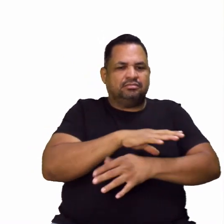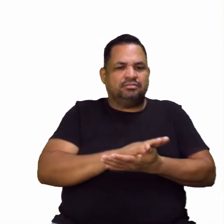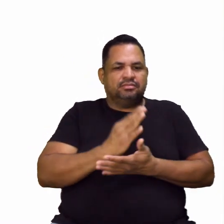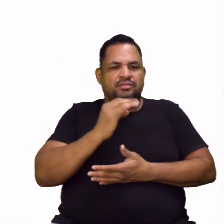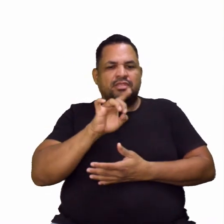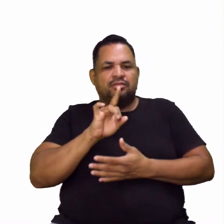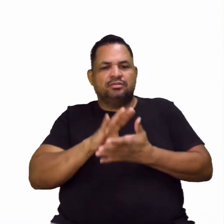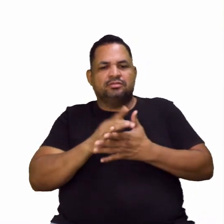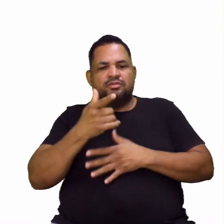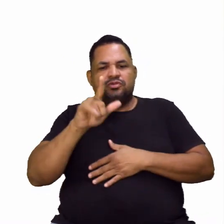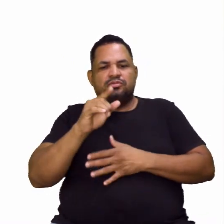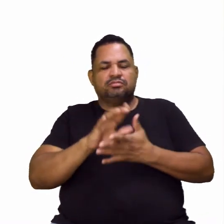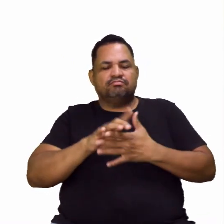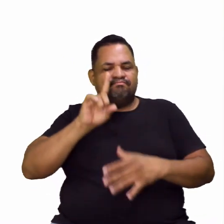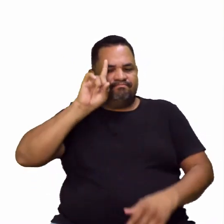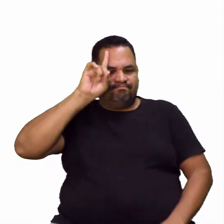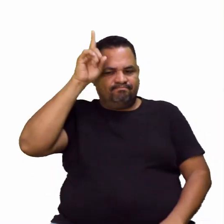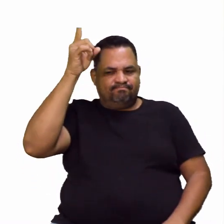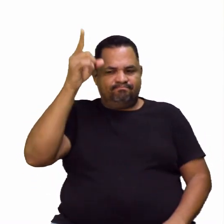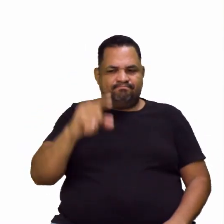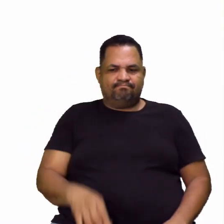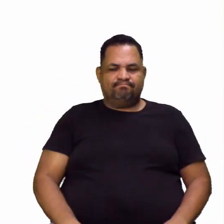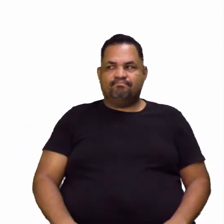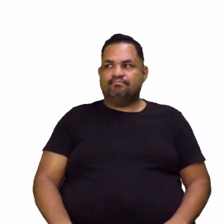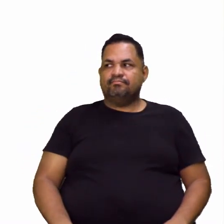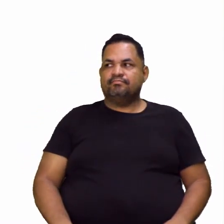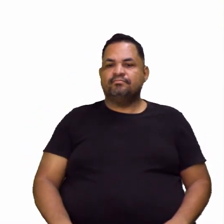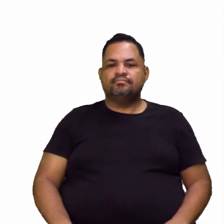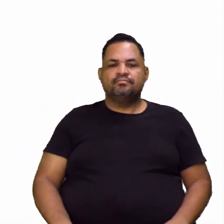e outro bicho inventado.